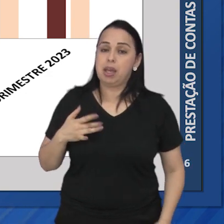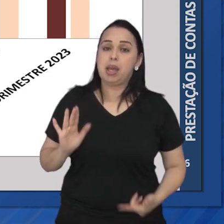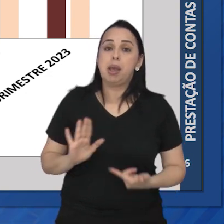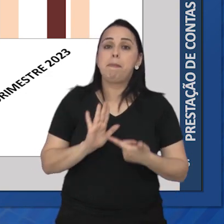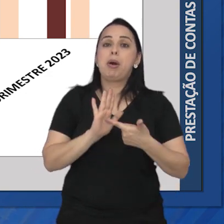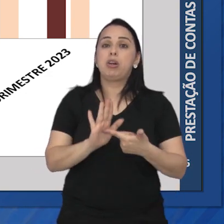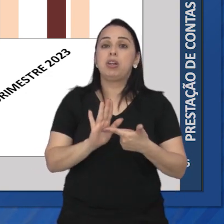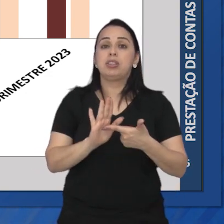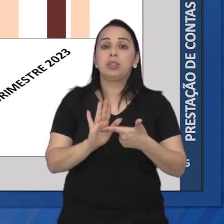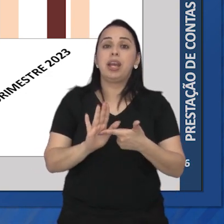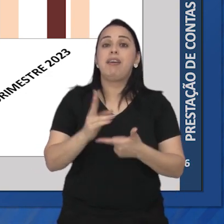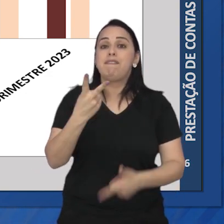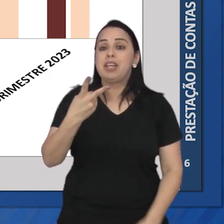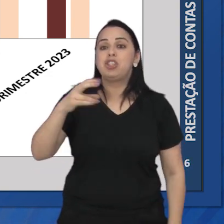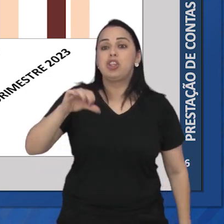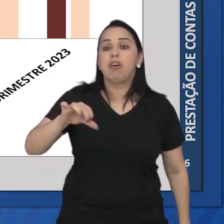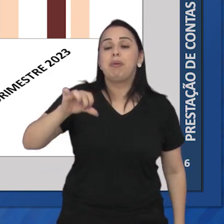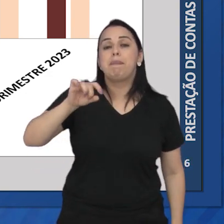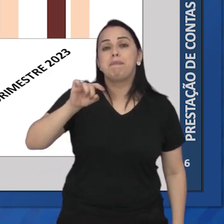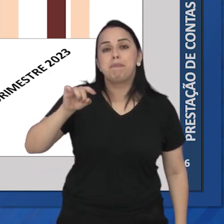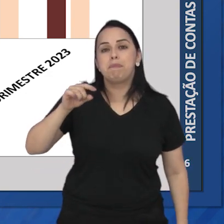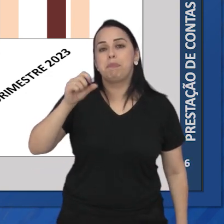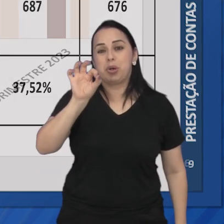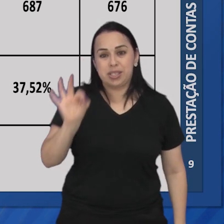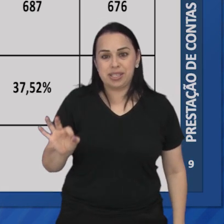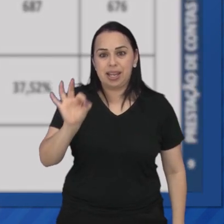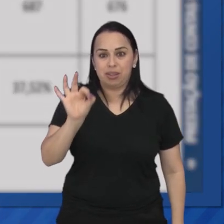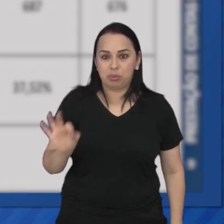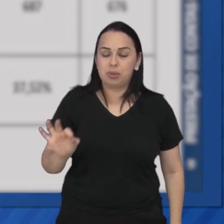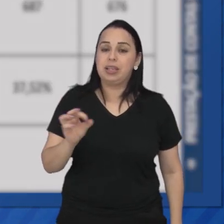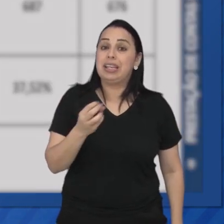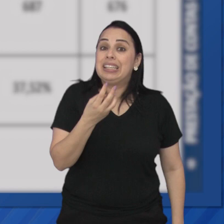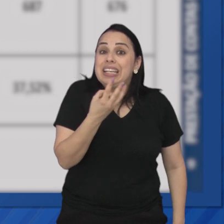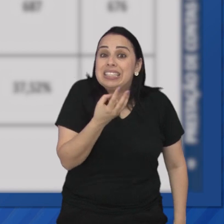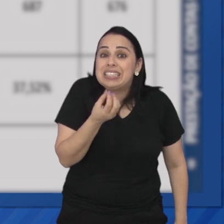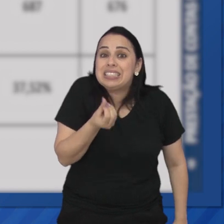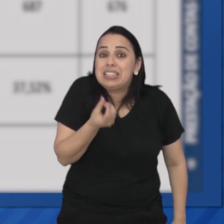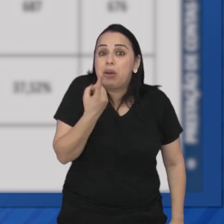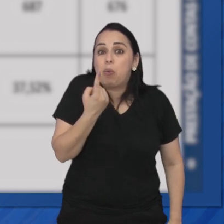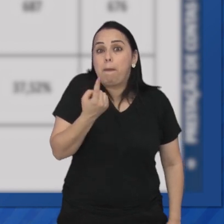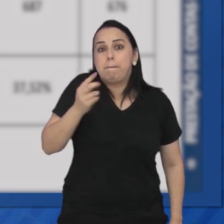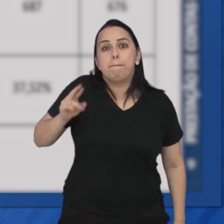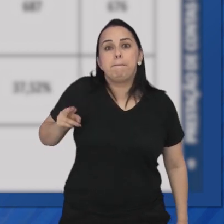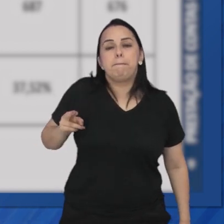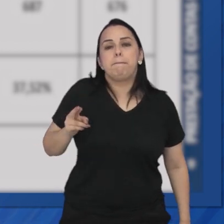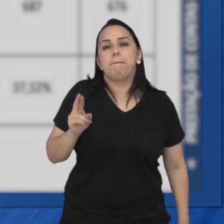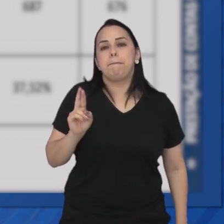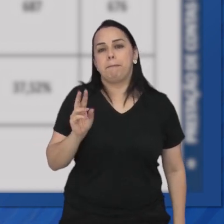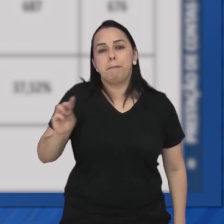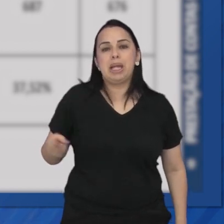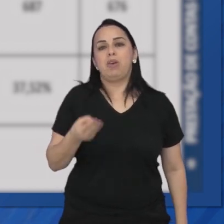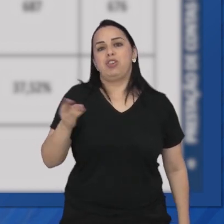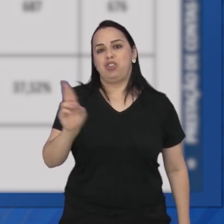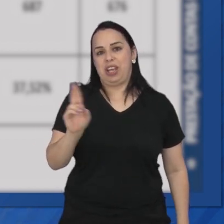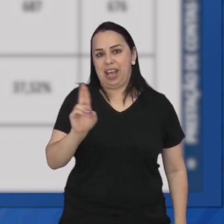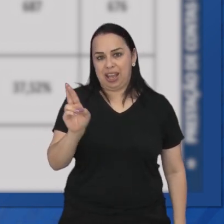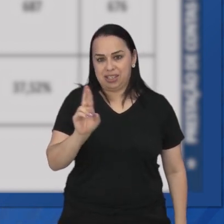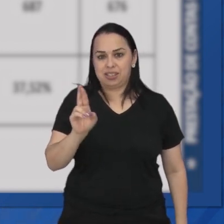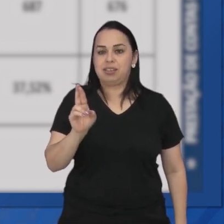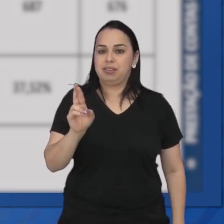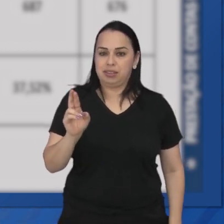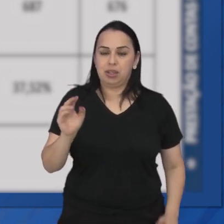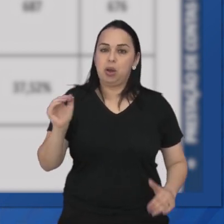quadrimestre aponta que foram 29%, R$ 361 milhões, acima do